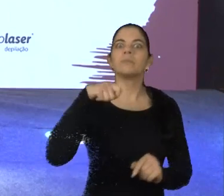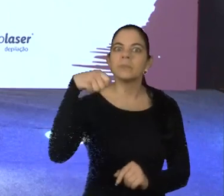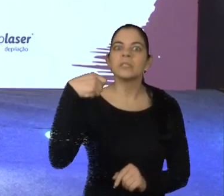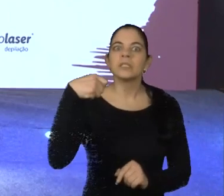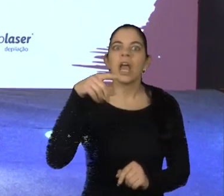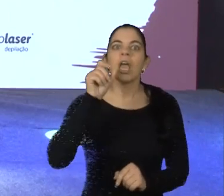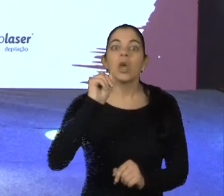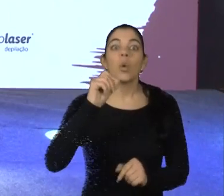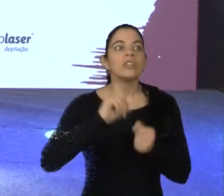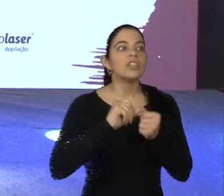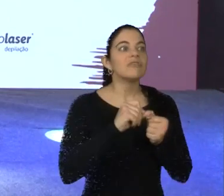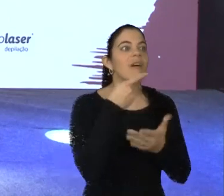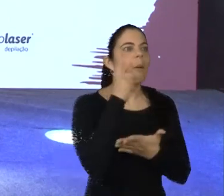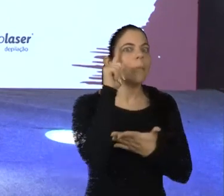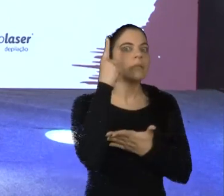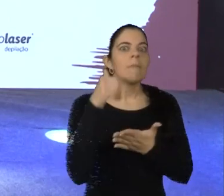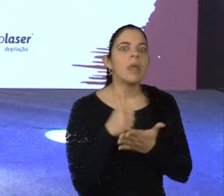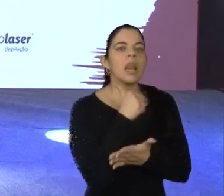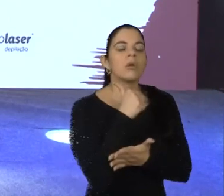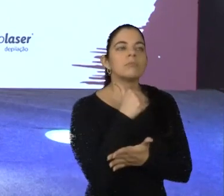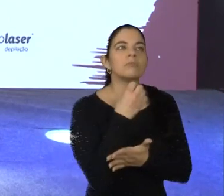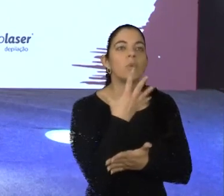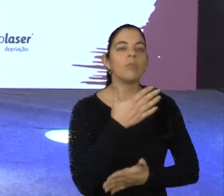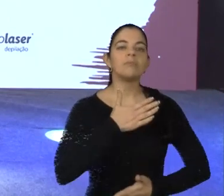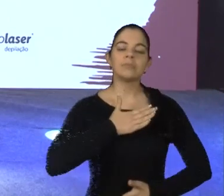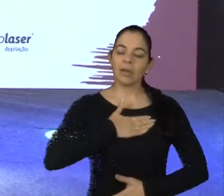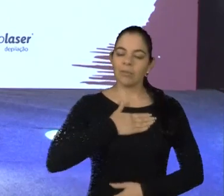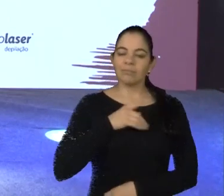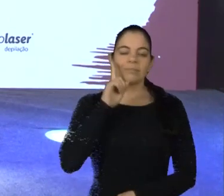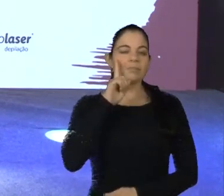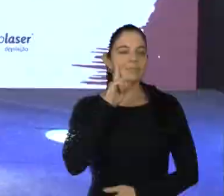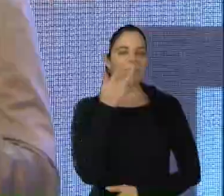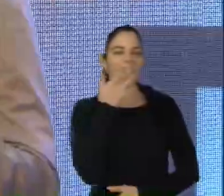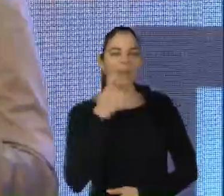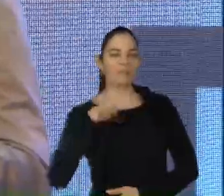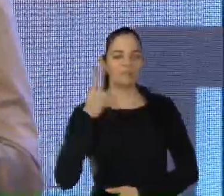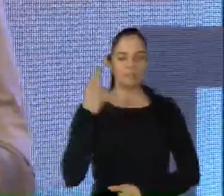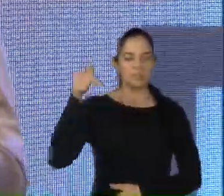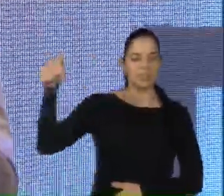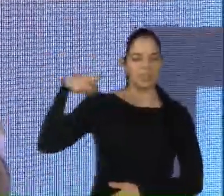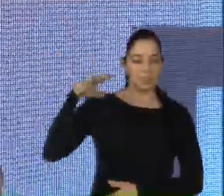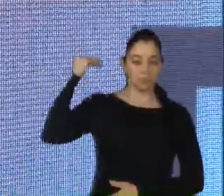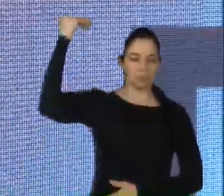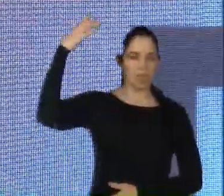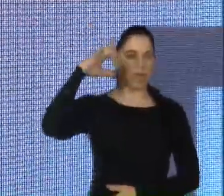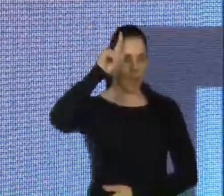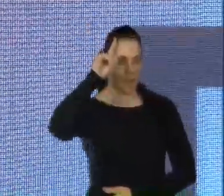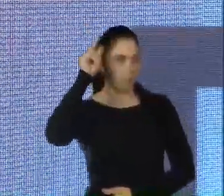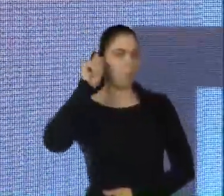para, de fato, incluir e pensar melhor. Bom, eu sou um homem branco, de 1,77m, tenho cabelos pretos,